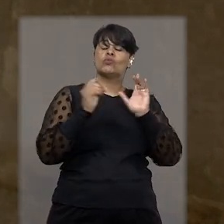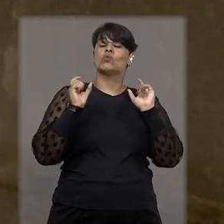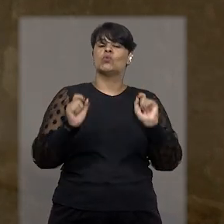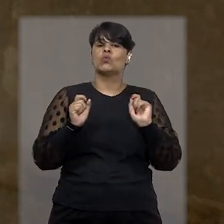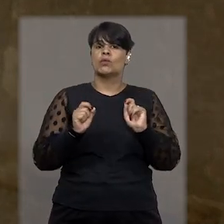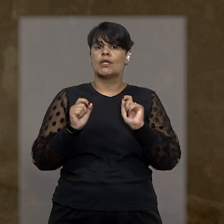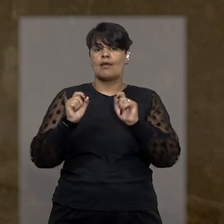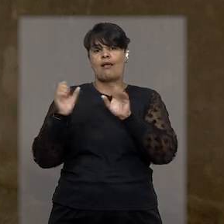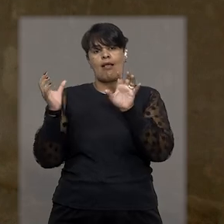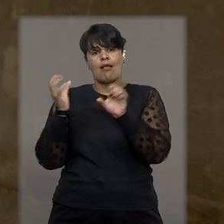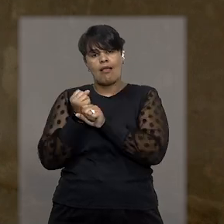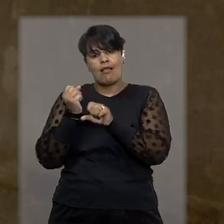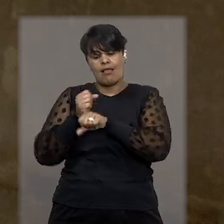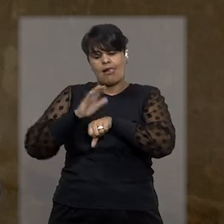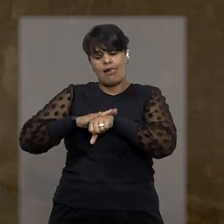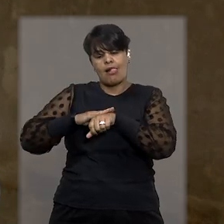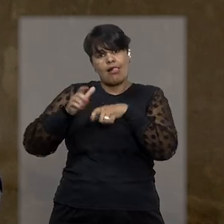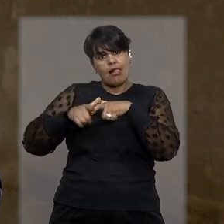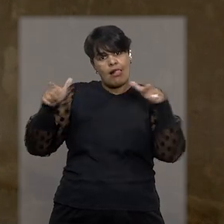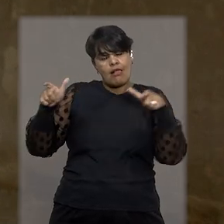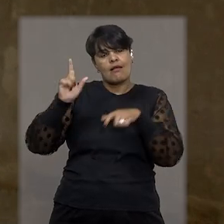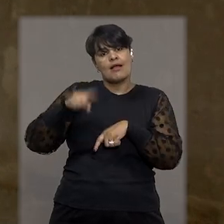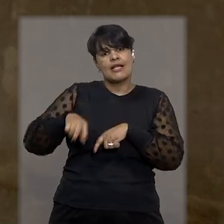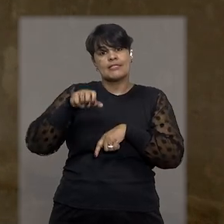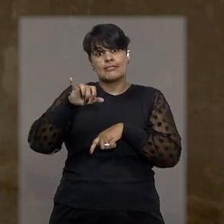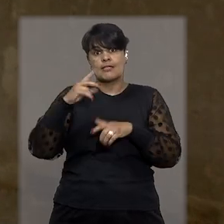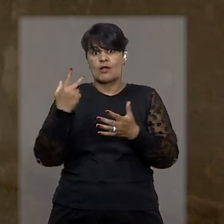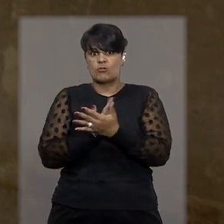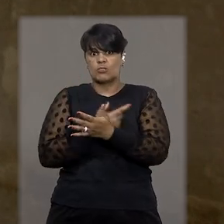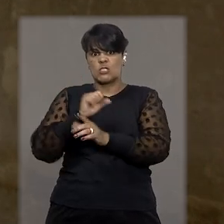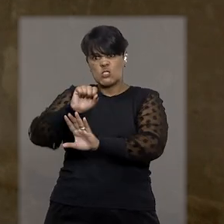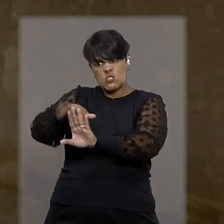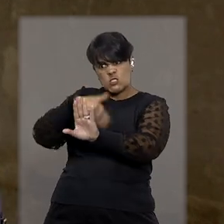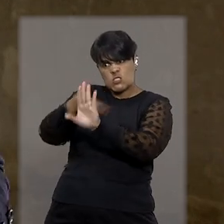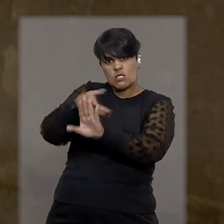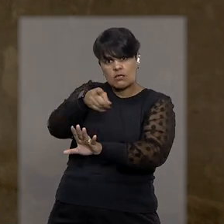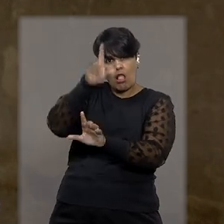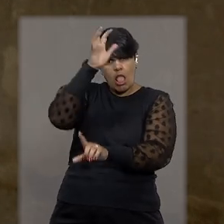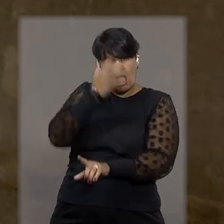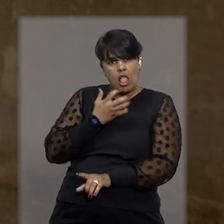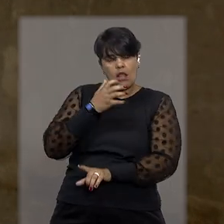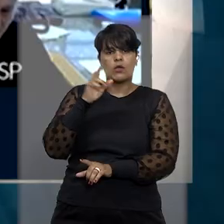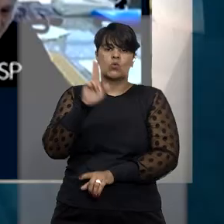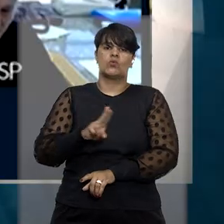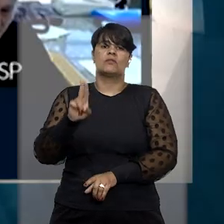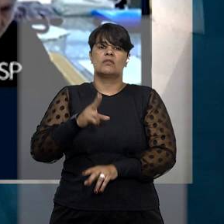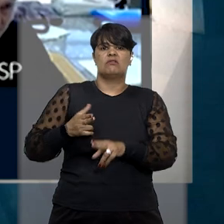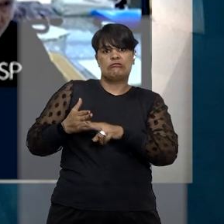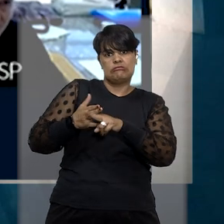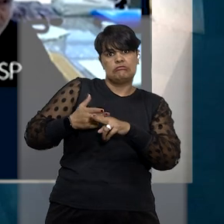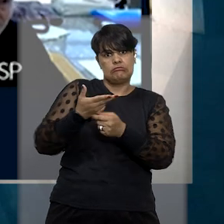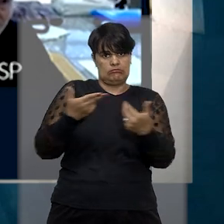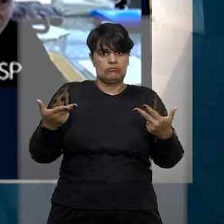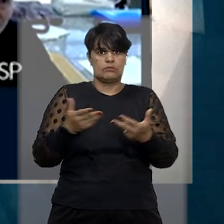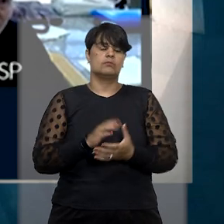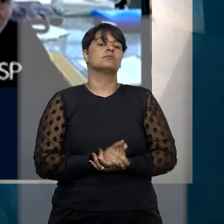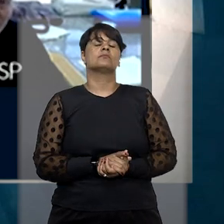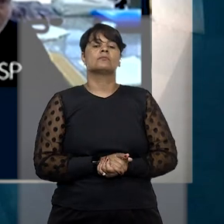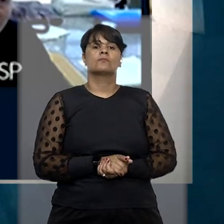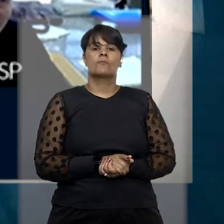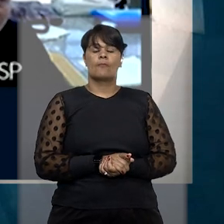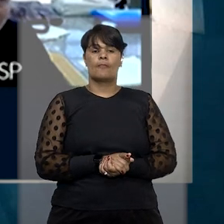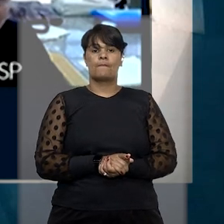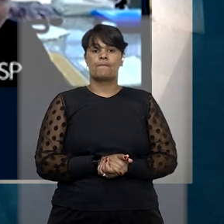majoração de pena por violência ou grave ameaça exercida com o uso de arma branca. O relator do Recurso